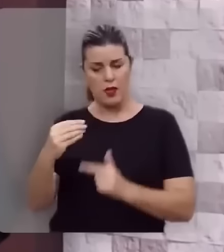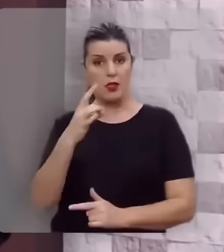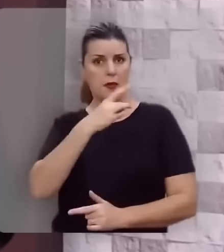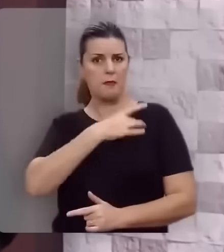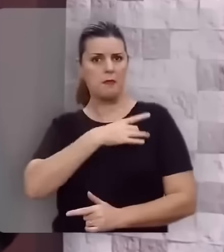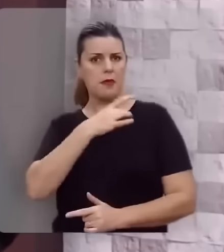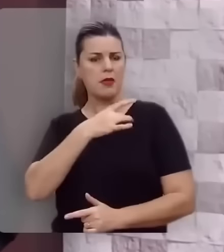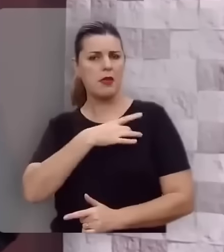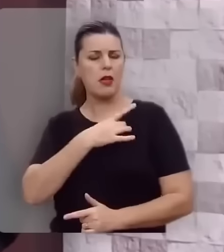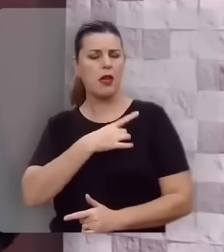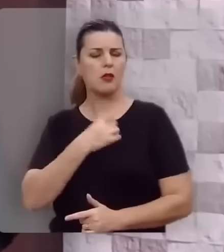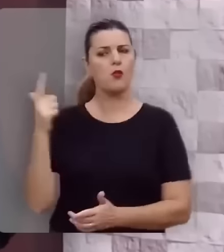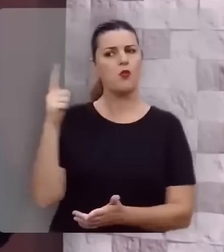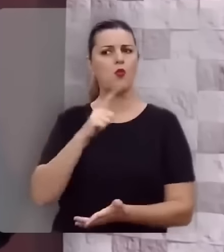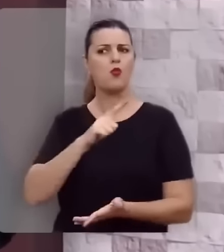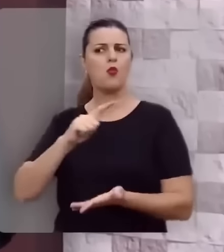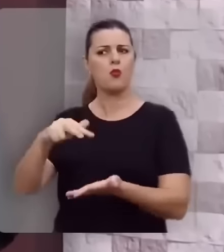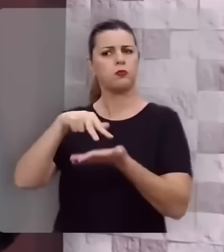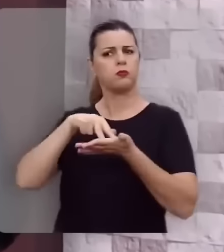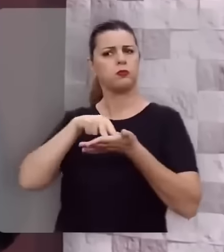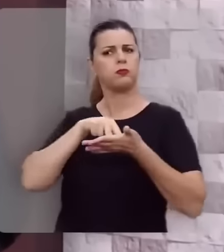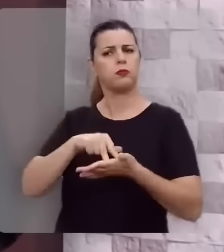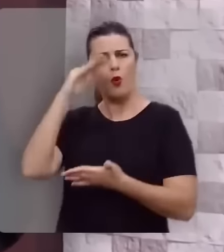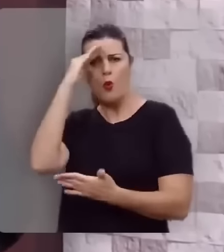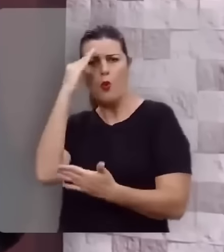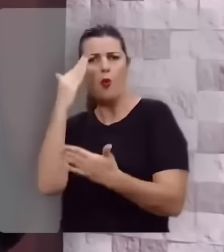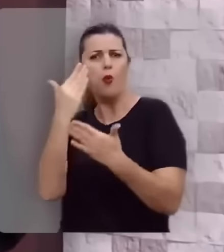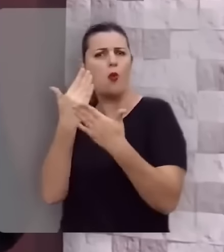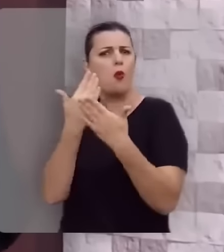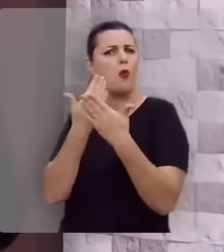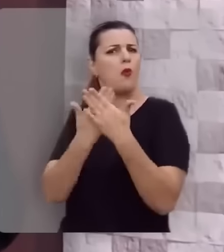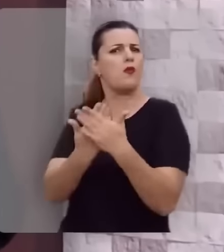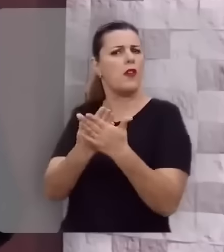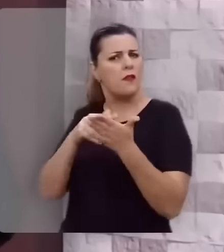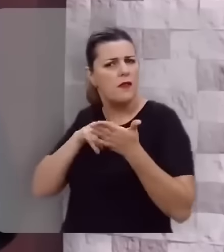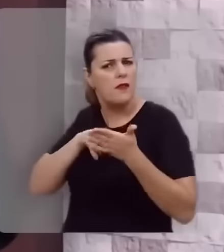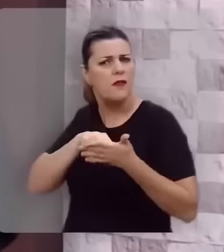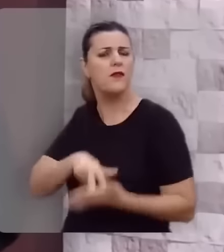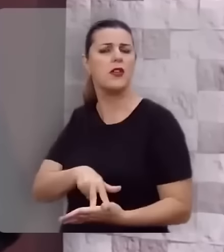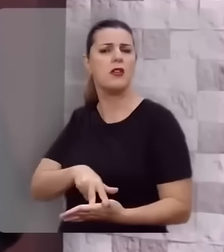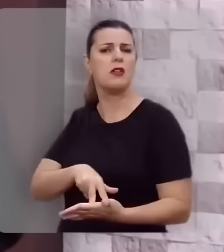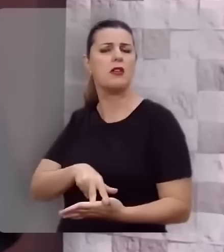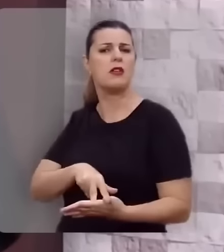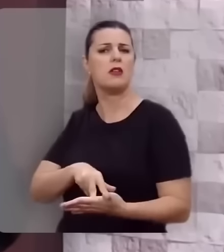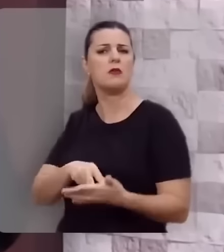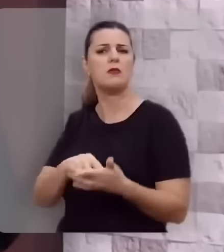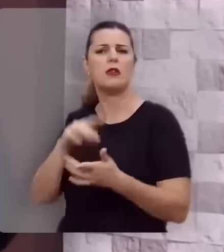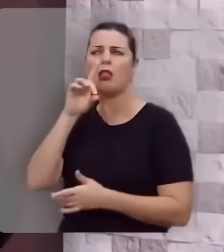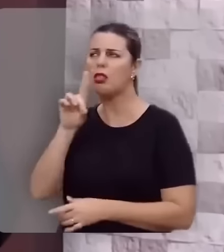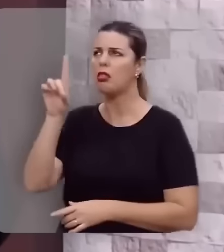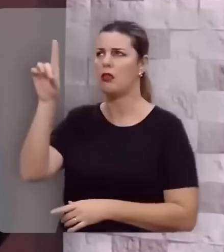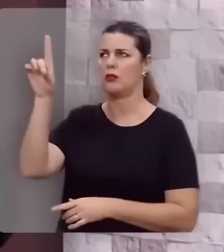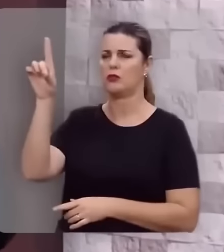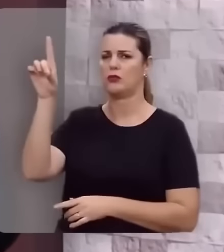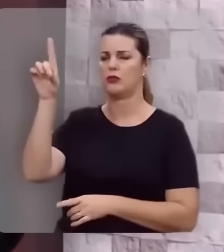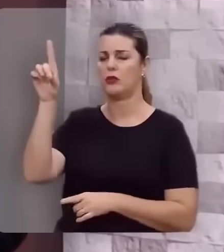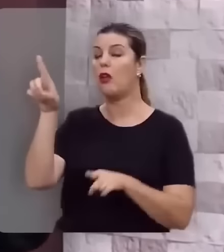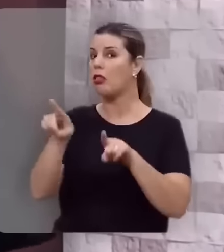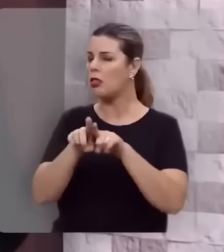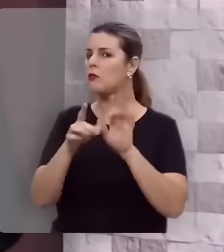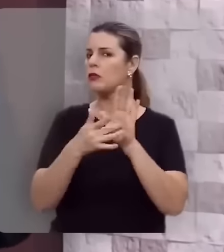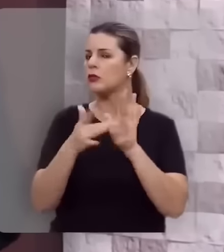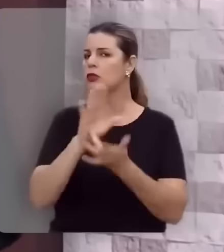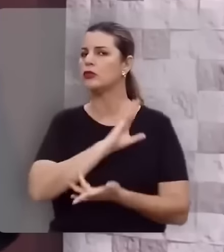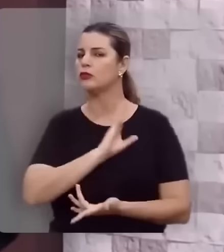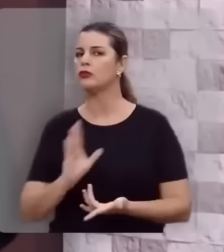é você manter sua confiança inabalável em Deus e no seu